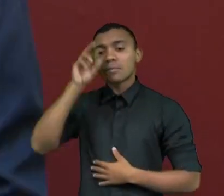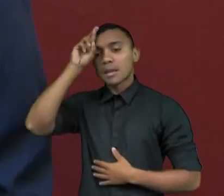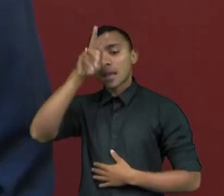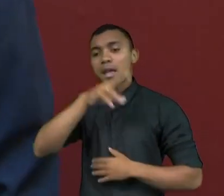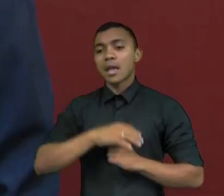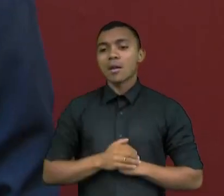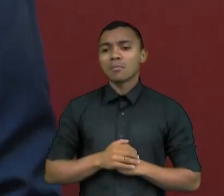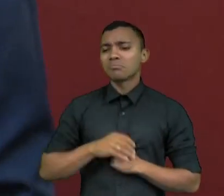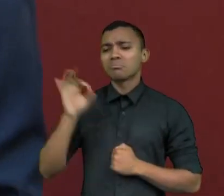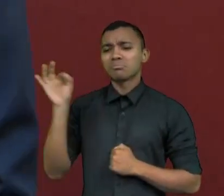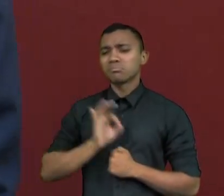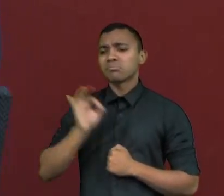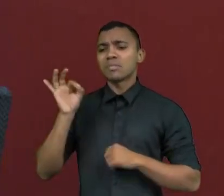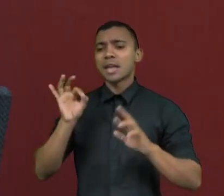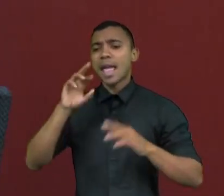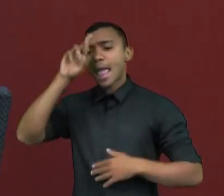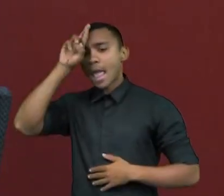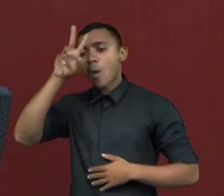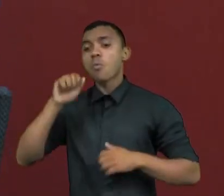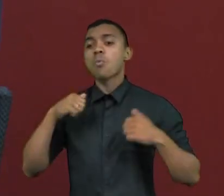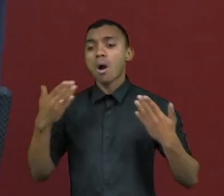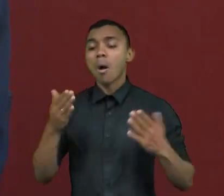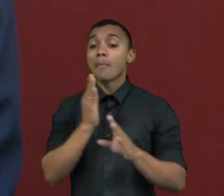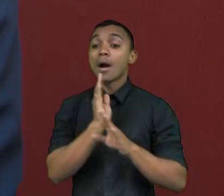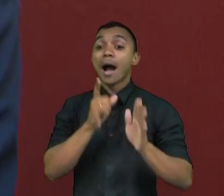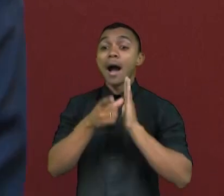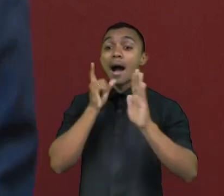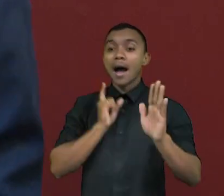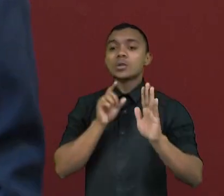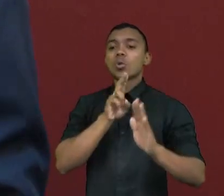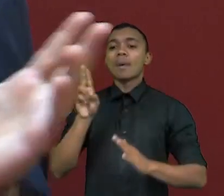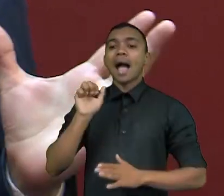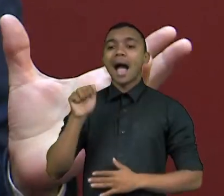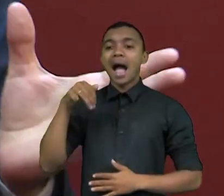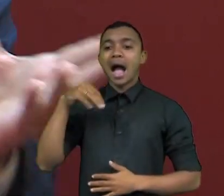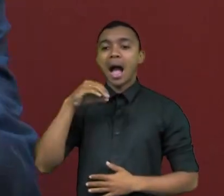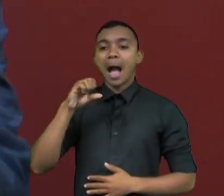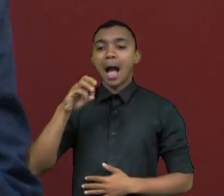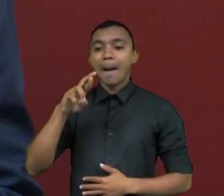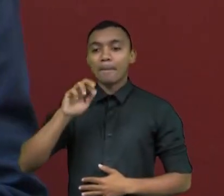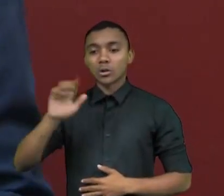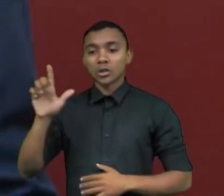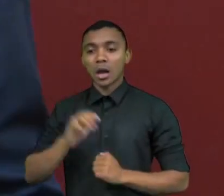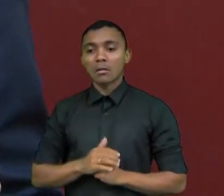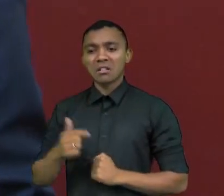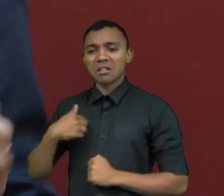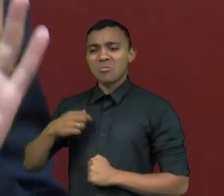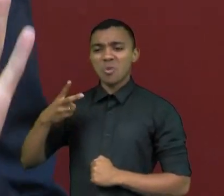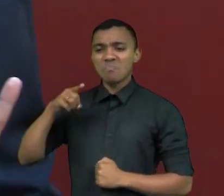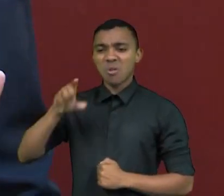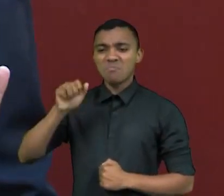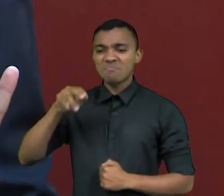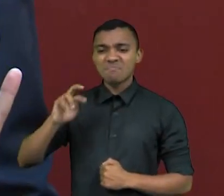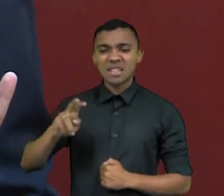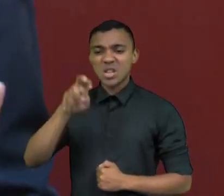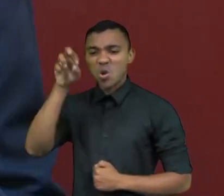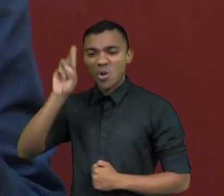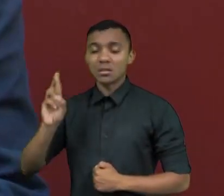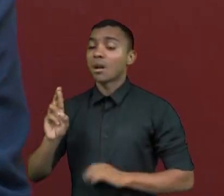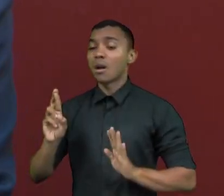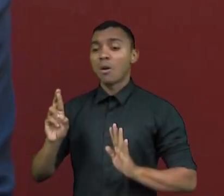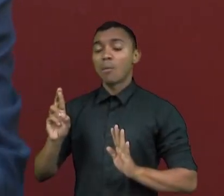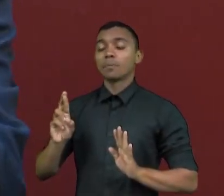várias questões. Uma é a margem de erro amostral. Ou seja, eu não entrevistei dois milhões de eleitores, eu entrevistei dois mil eleitores.